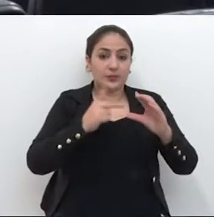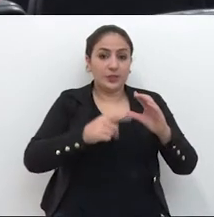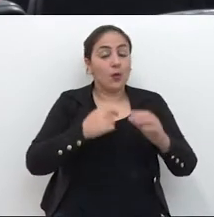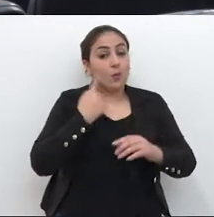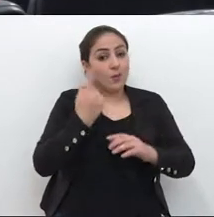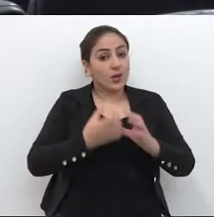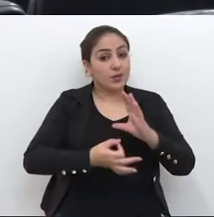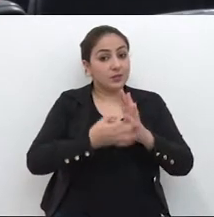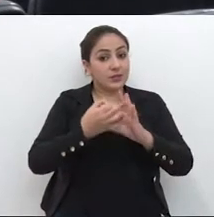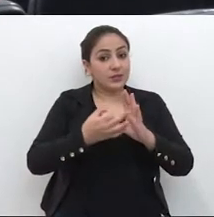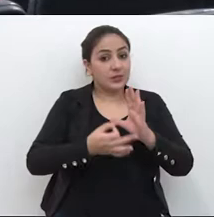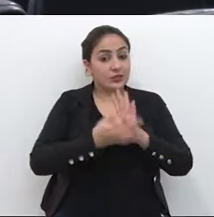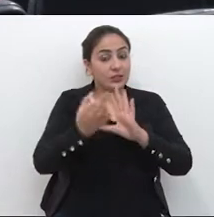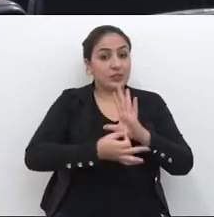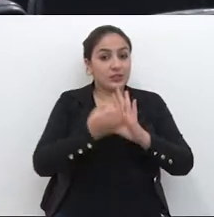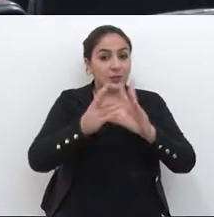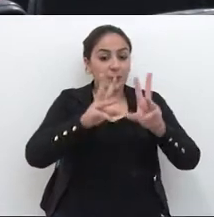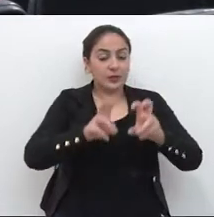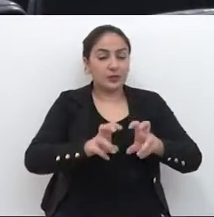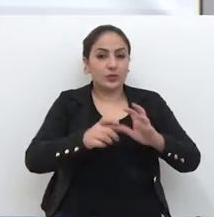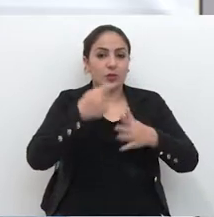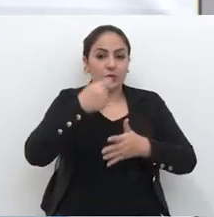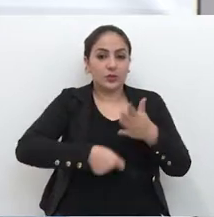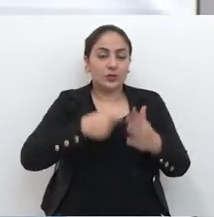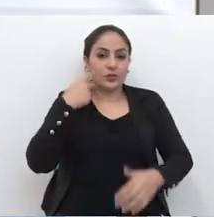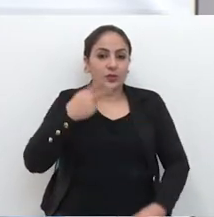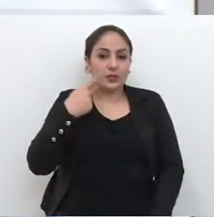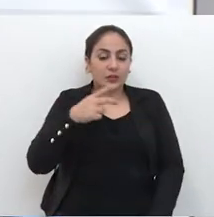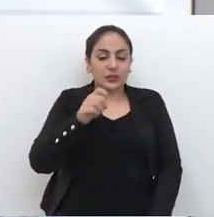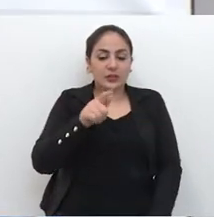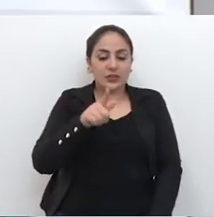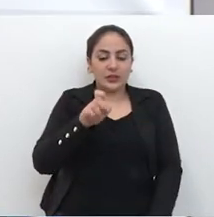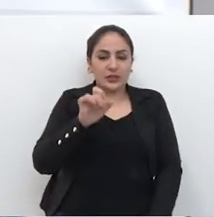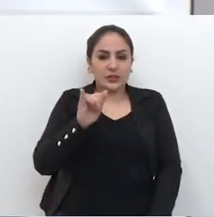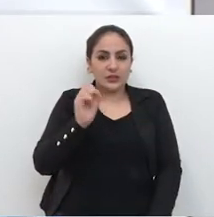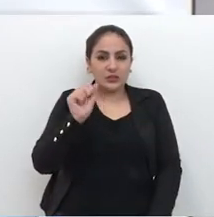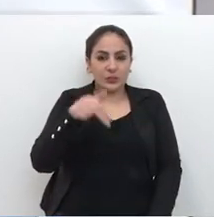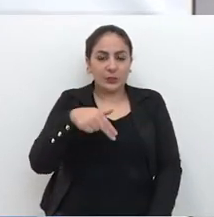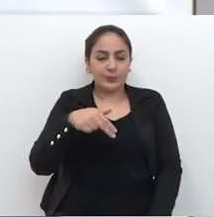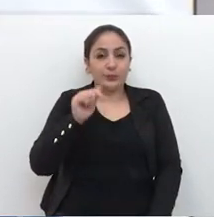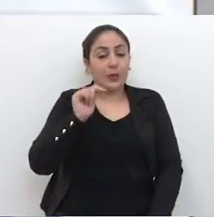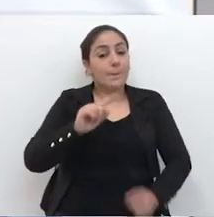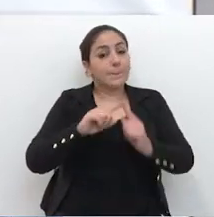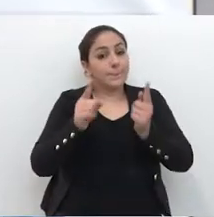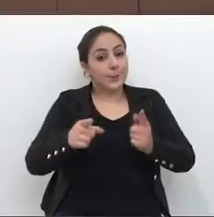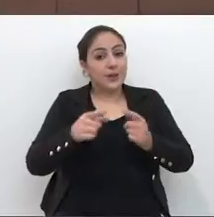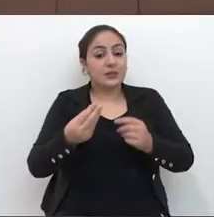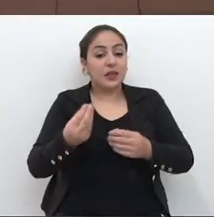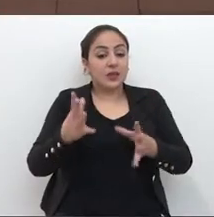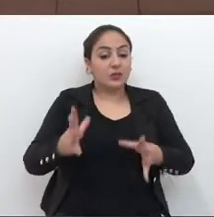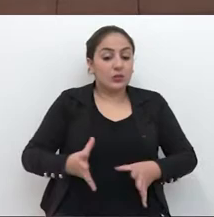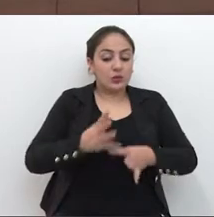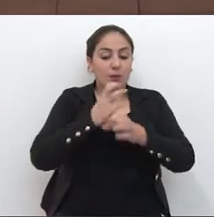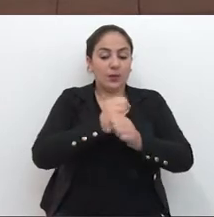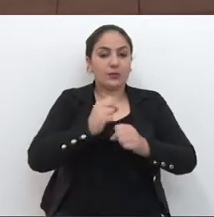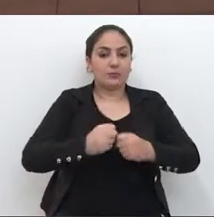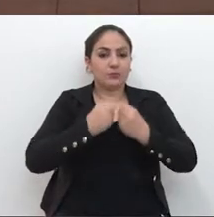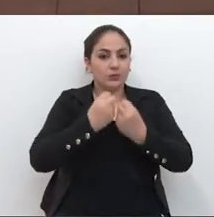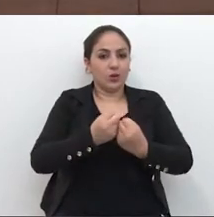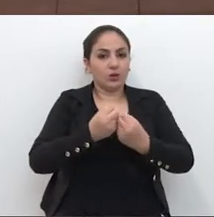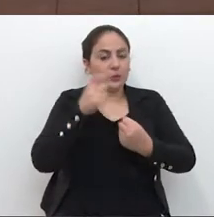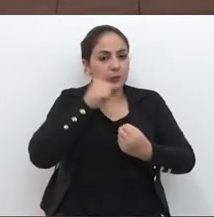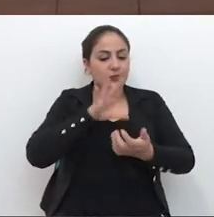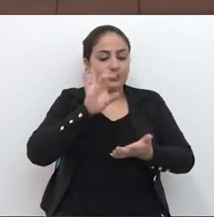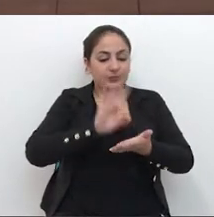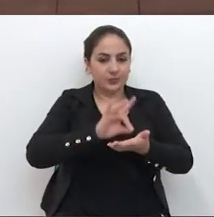Câmara uma indicação para este tema, de autoria do vereador Gleison Consalter, mas que serão somadas